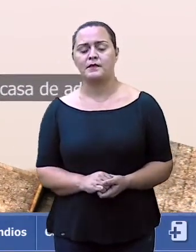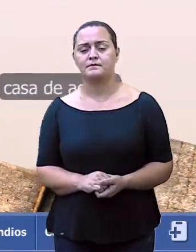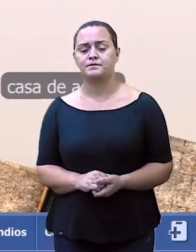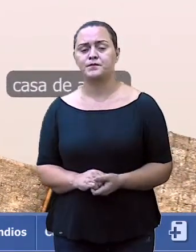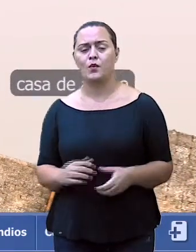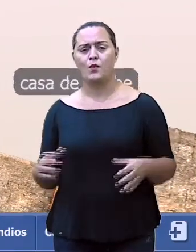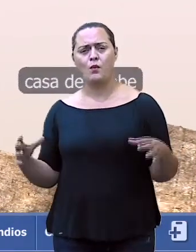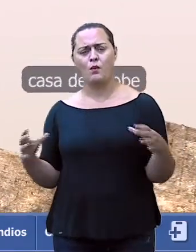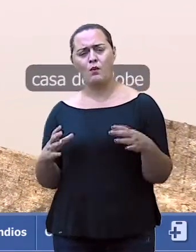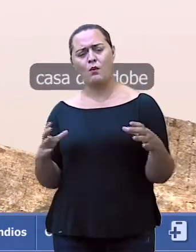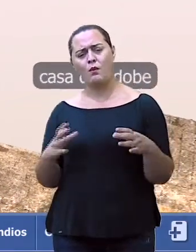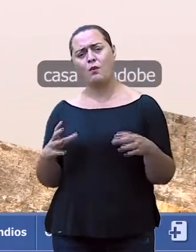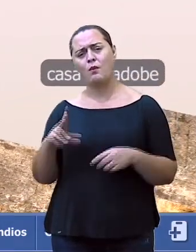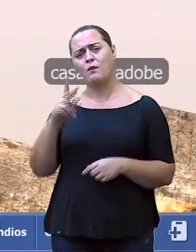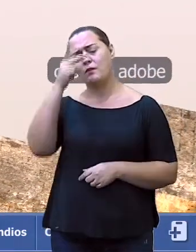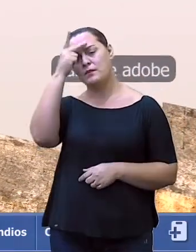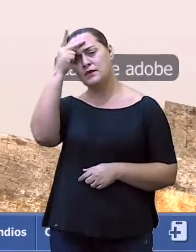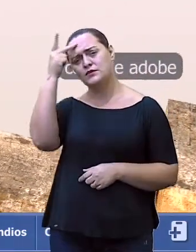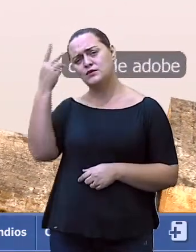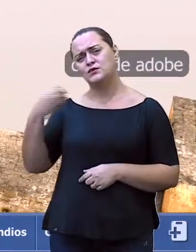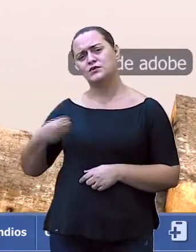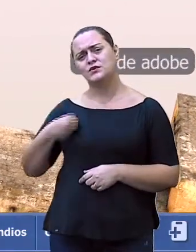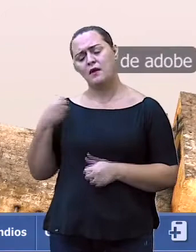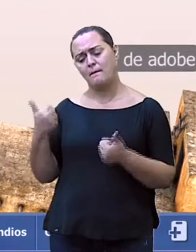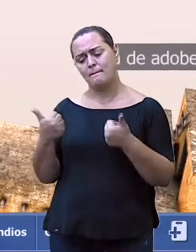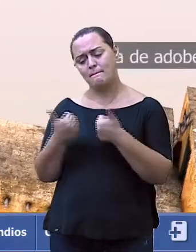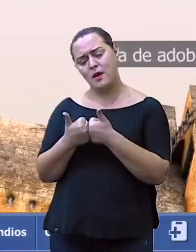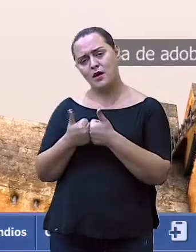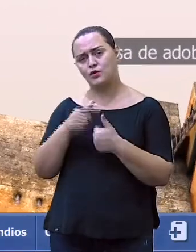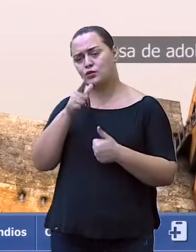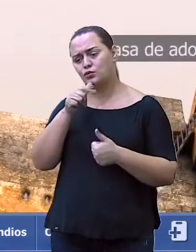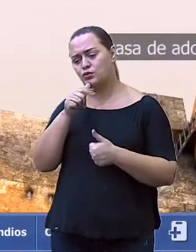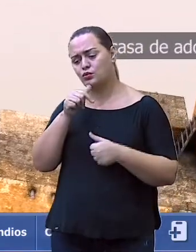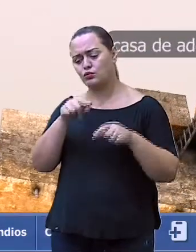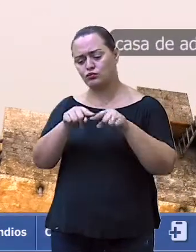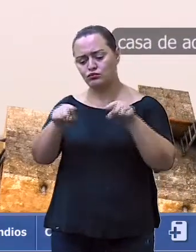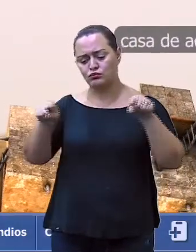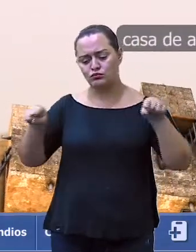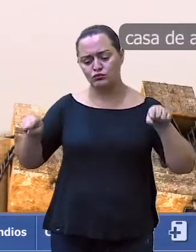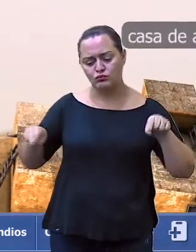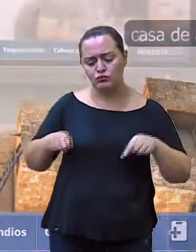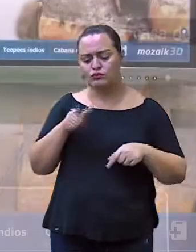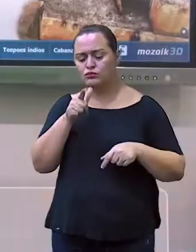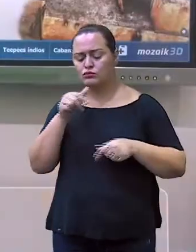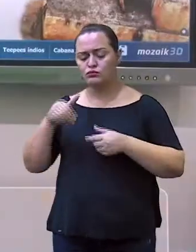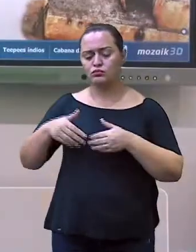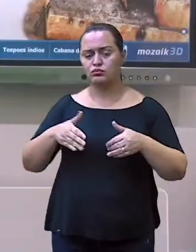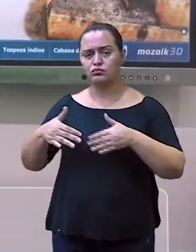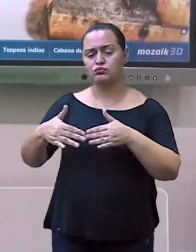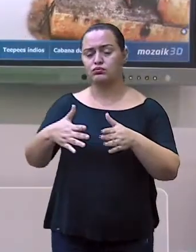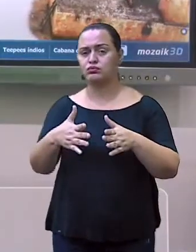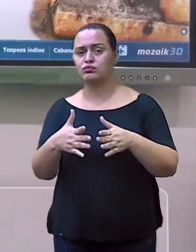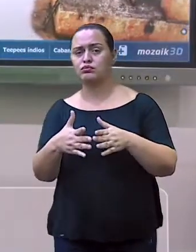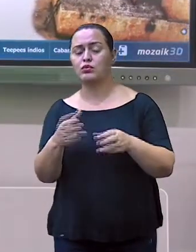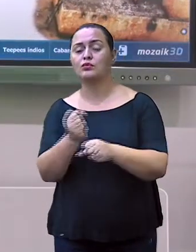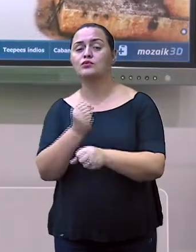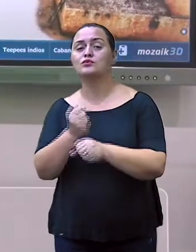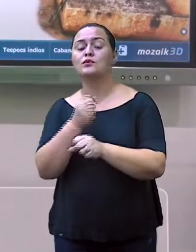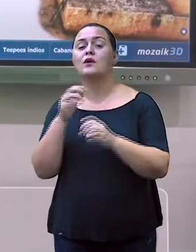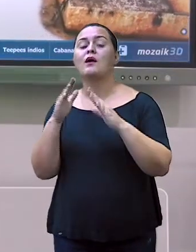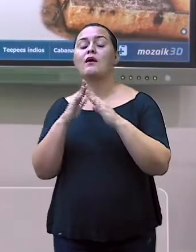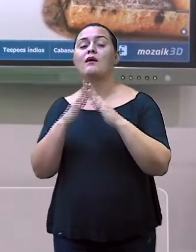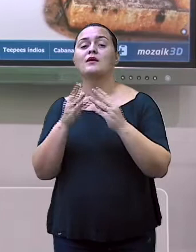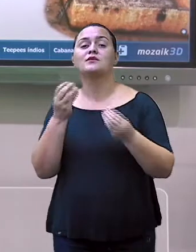humanos que viviam perto dos rios, lagos e mares, construíam suas casas sobre a estaca de madeiras para proteger